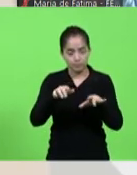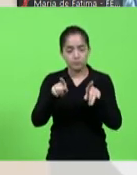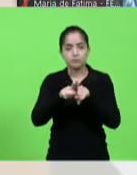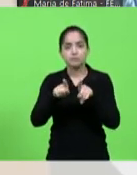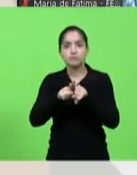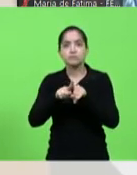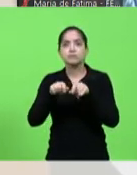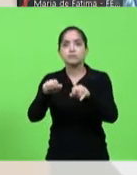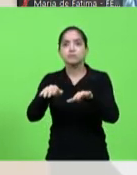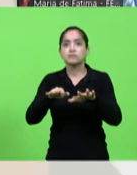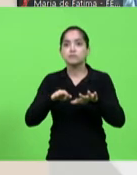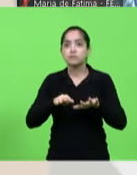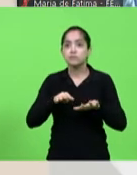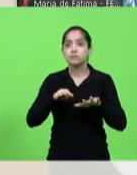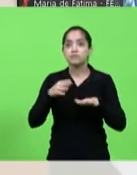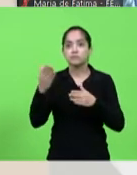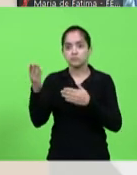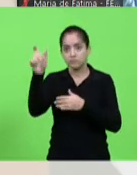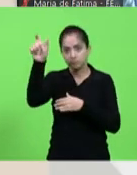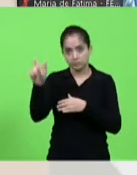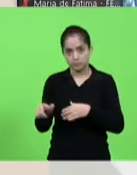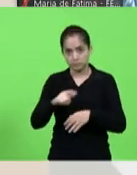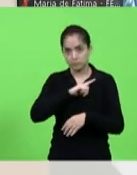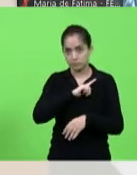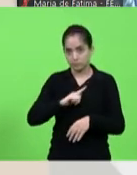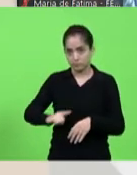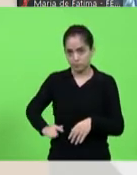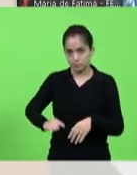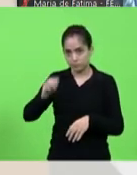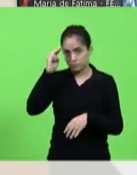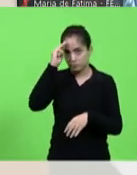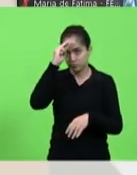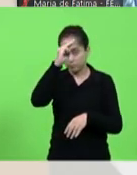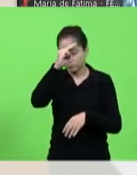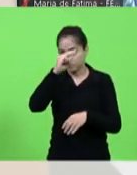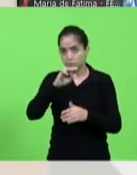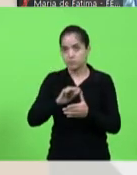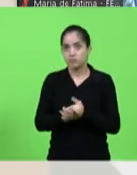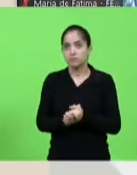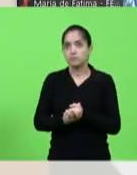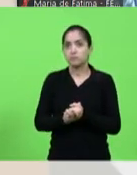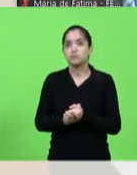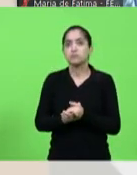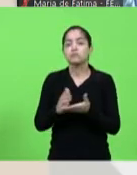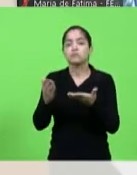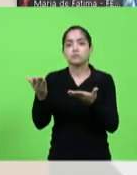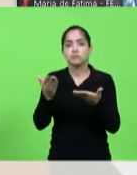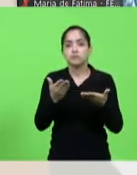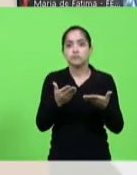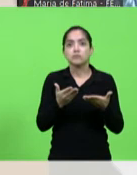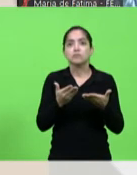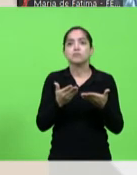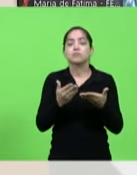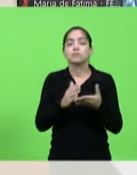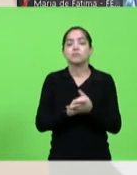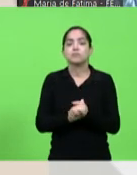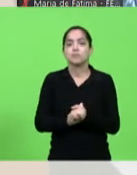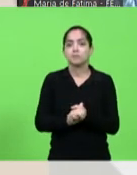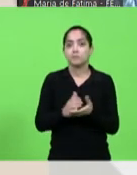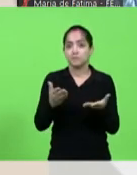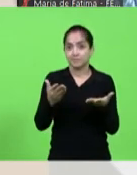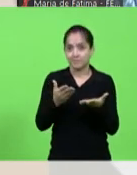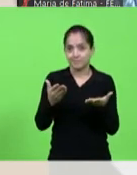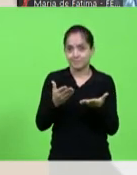governador Carlos Moisés. Eu ouvi muito de que a assistência nunca era recebida por nenhum governo. Em